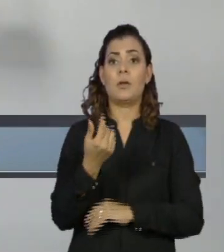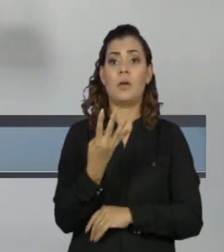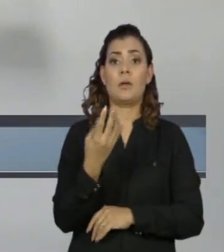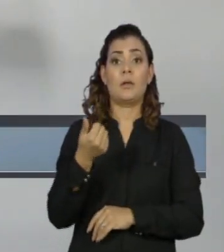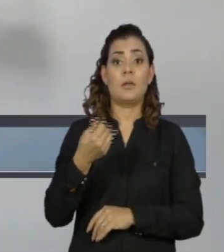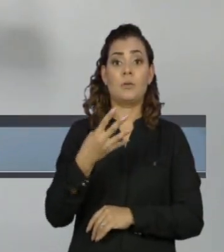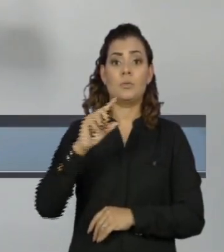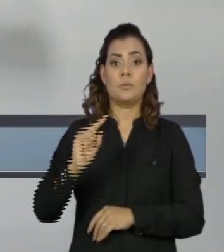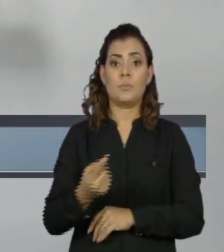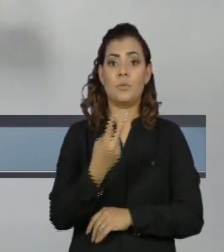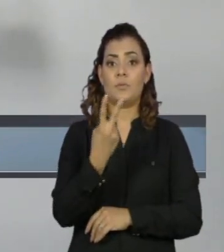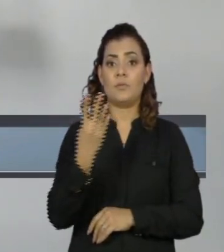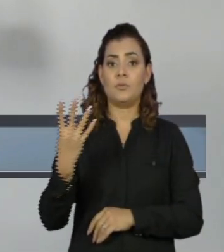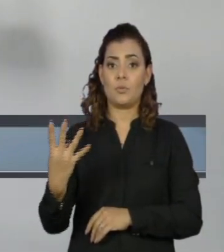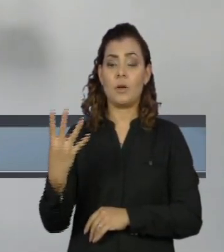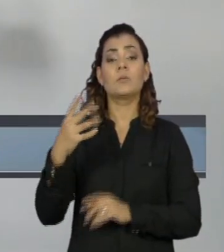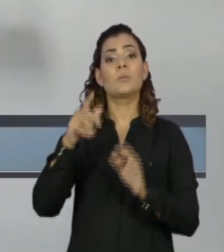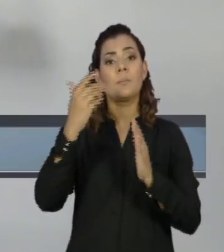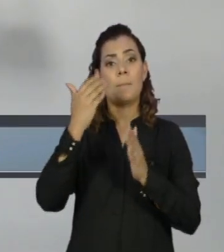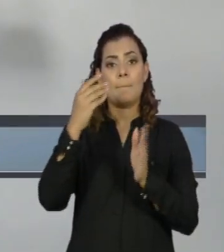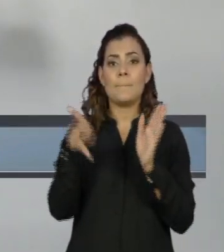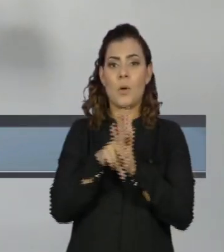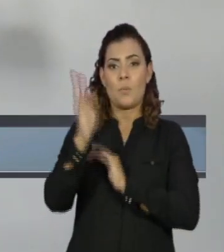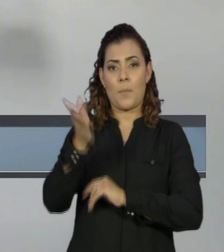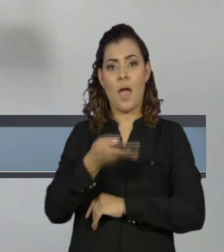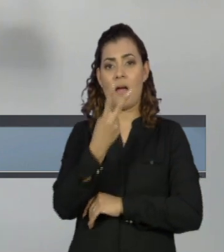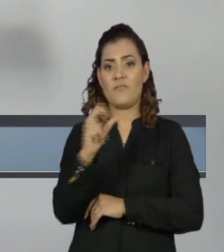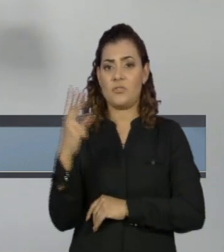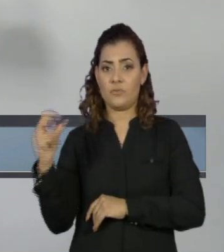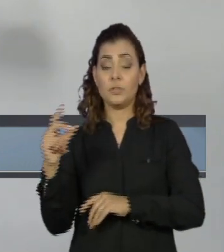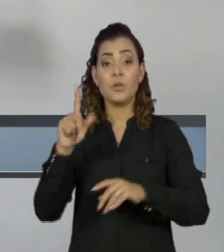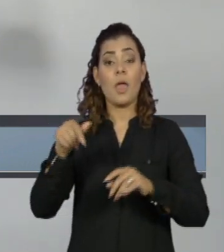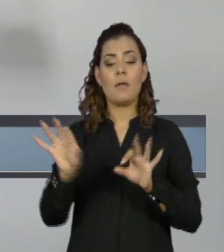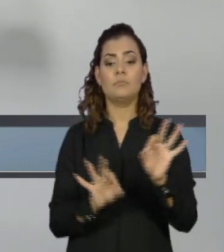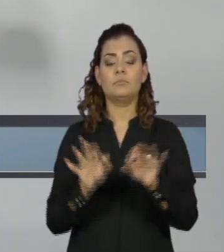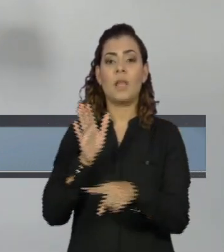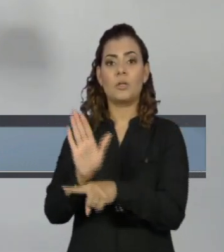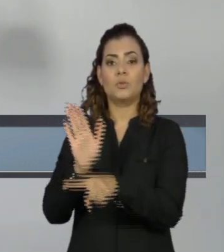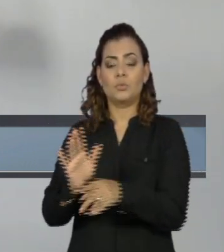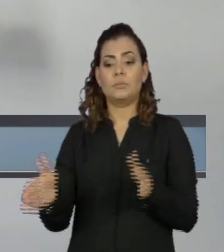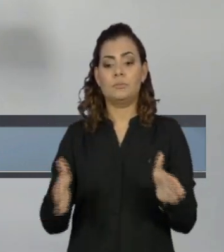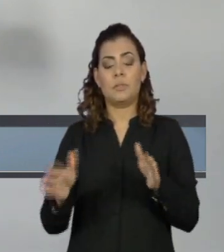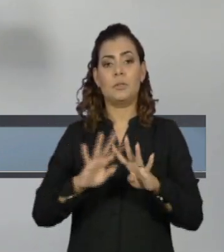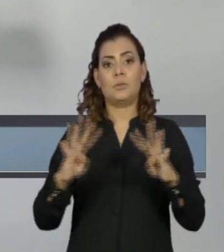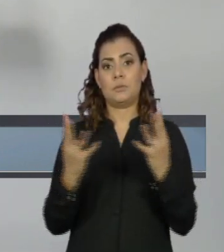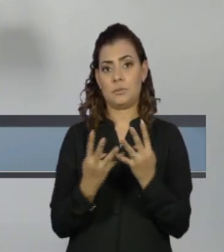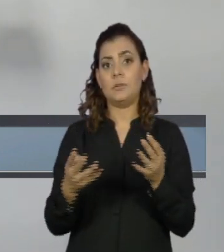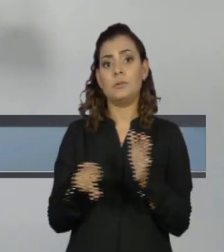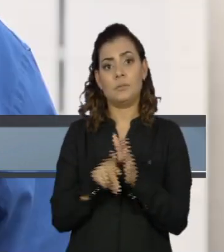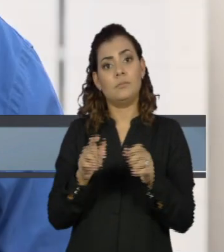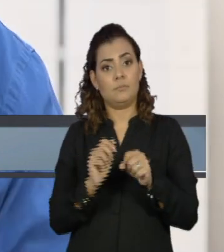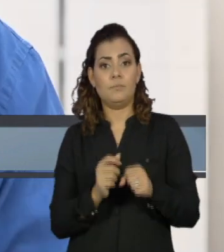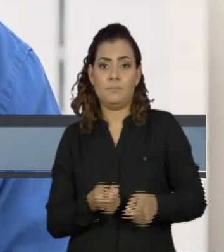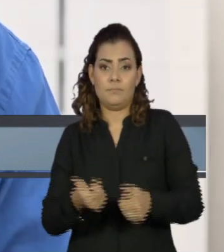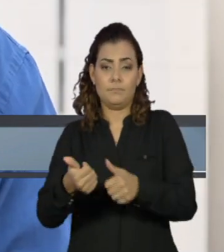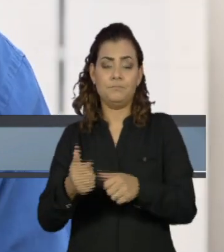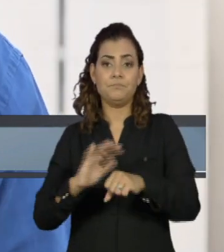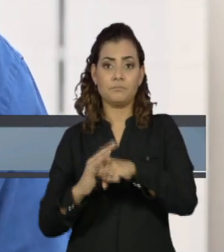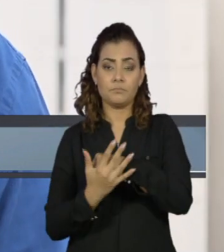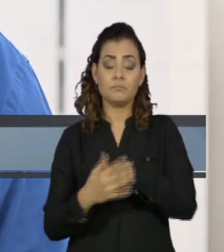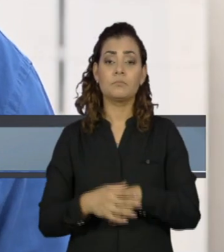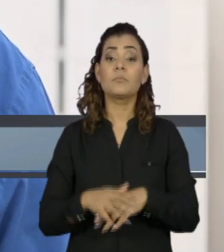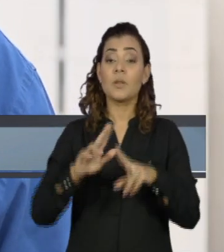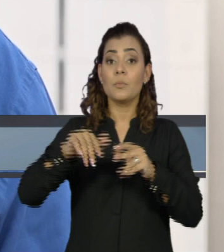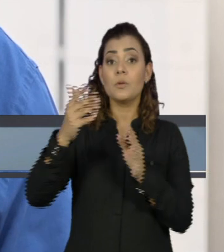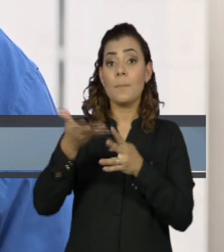.024 de 2020, editada como medida de ajuda durante a pandemia da Covid-19. As parcelas